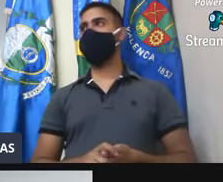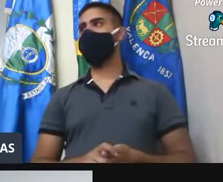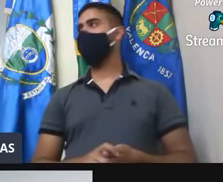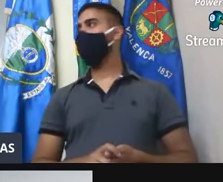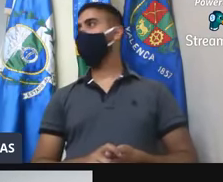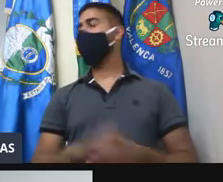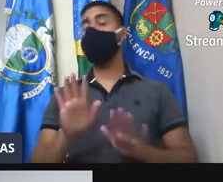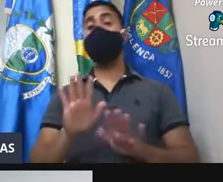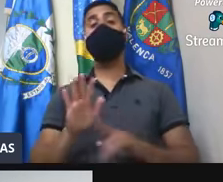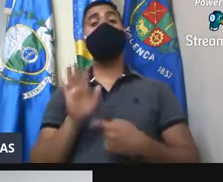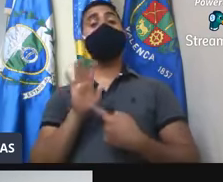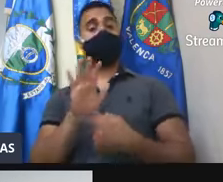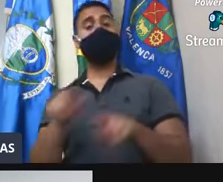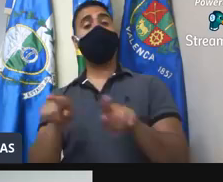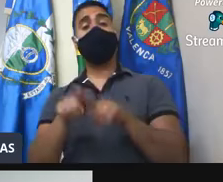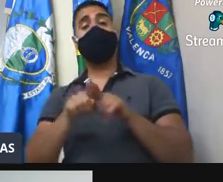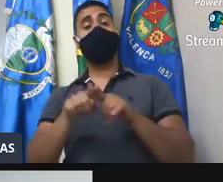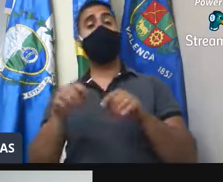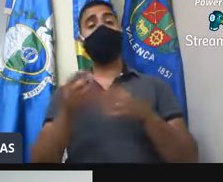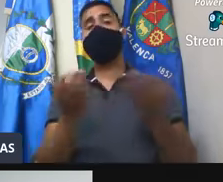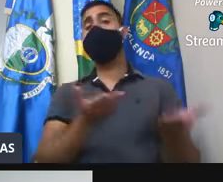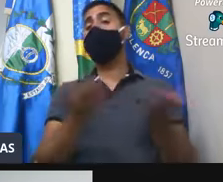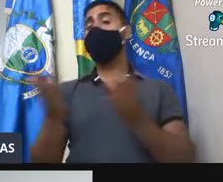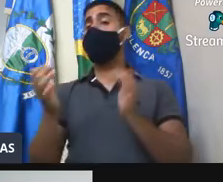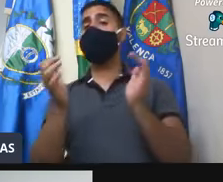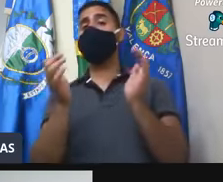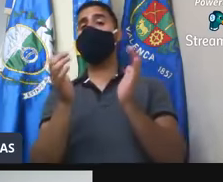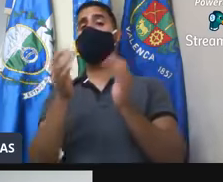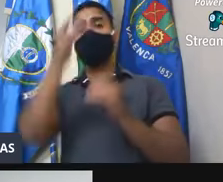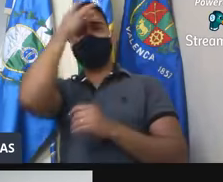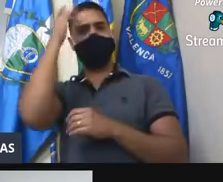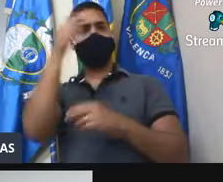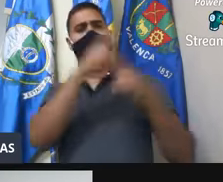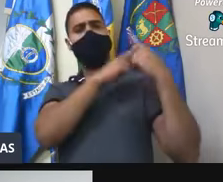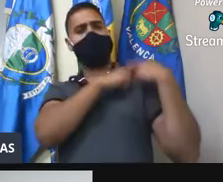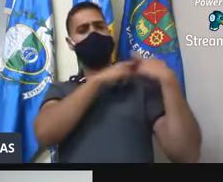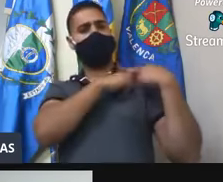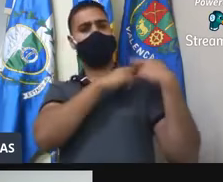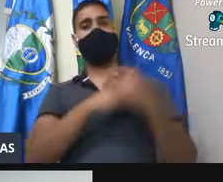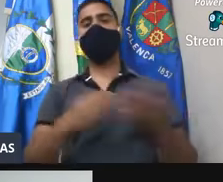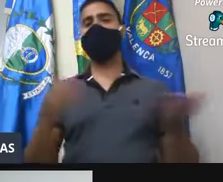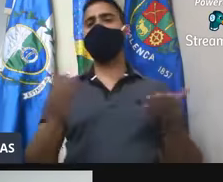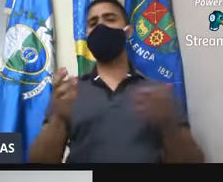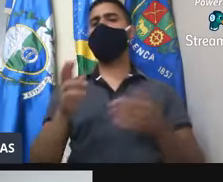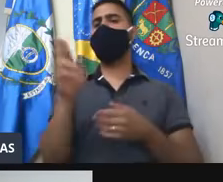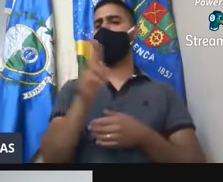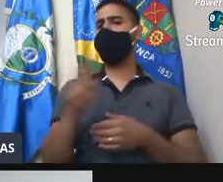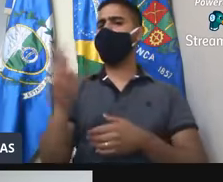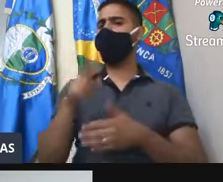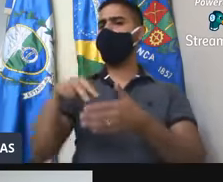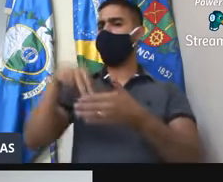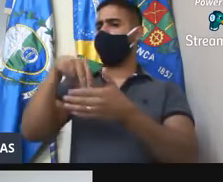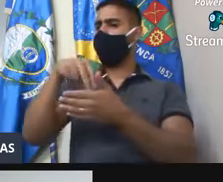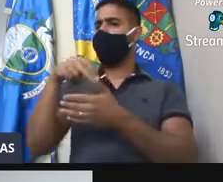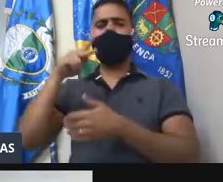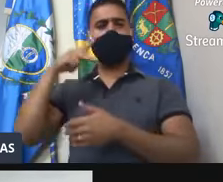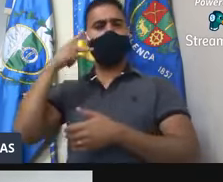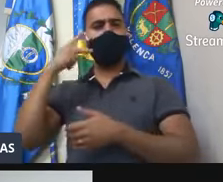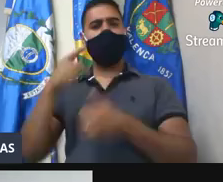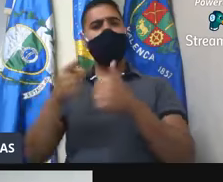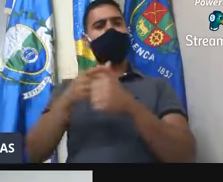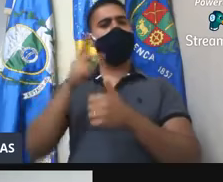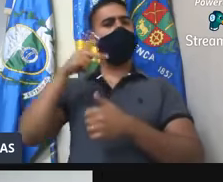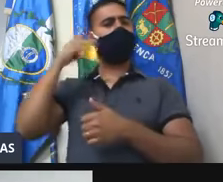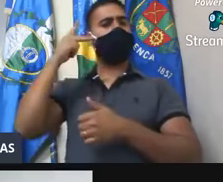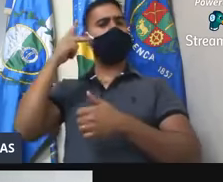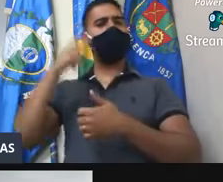indicações e requerimentos vão ser encaminhados aos órgãos competentes. Vamos agora para o uso da tribuna dos senhores vereadores. Primeiro